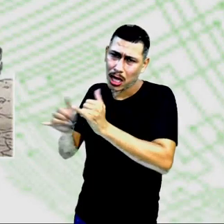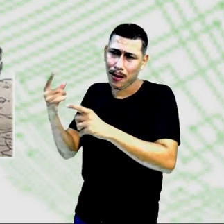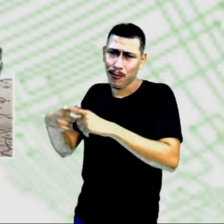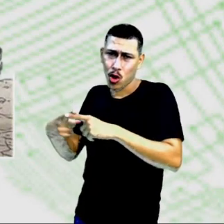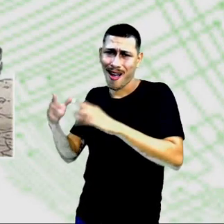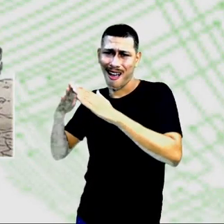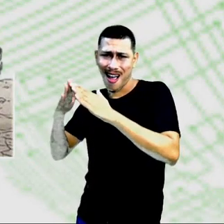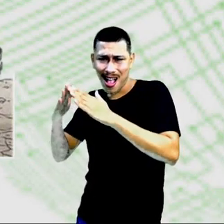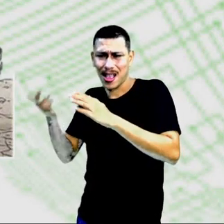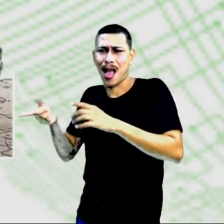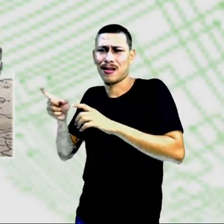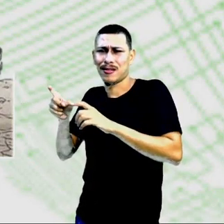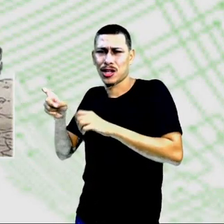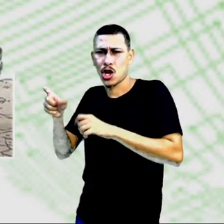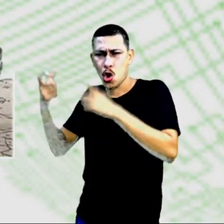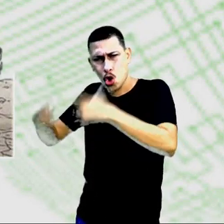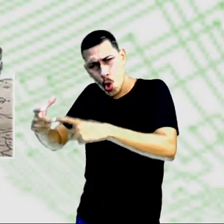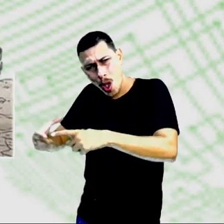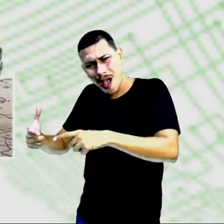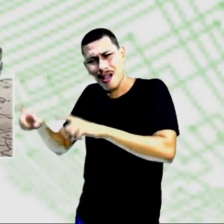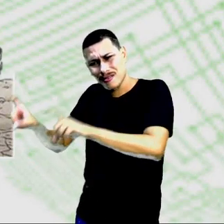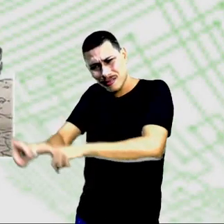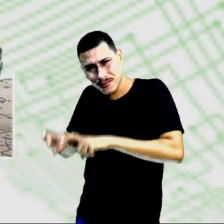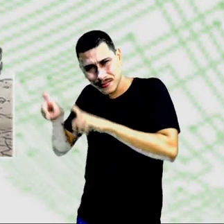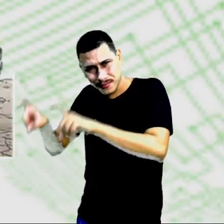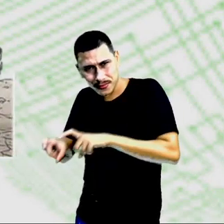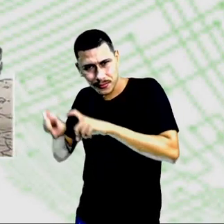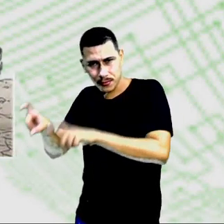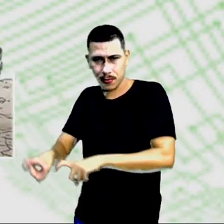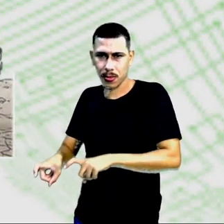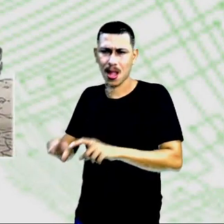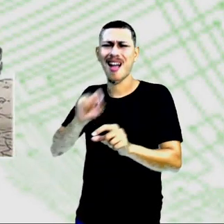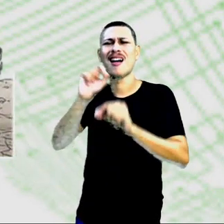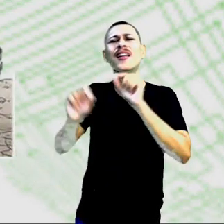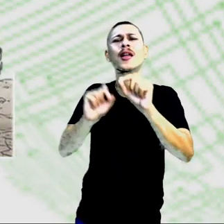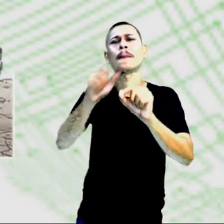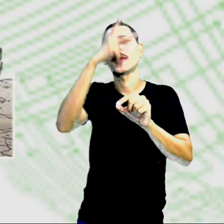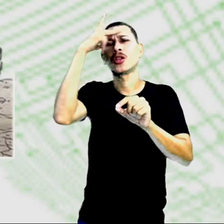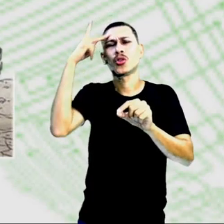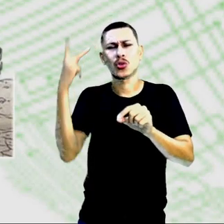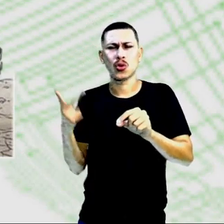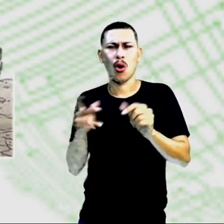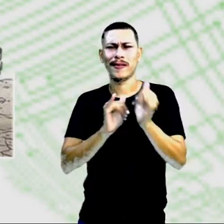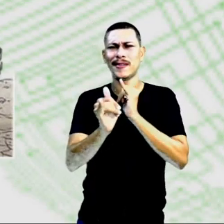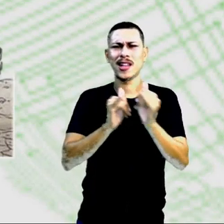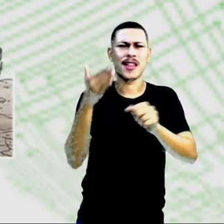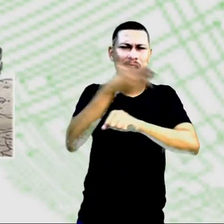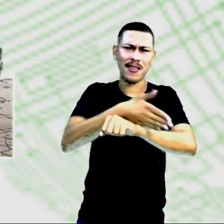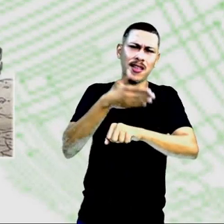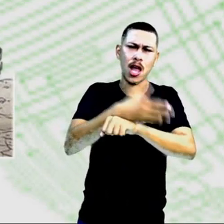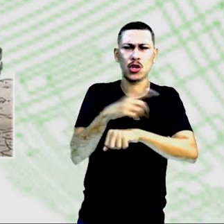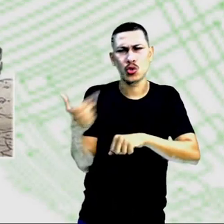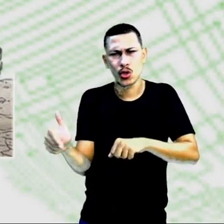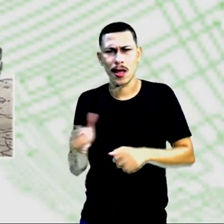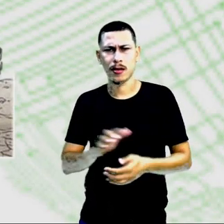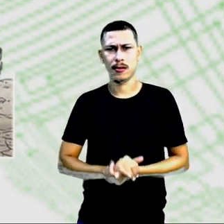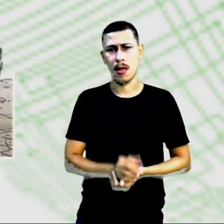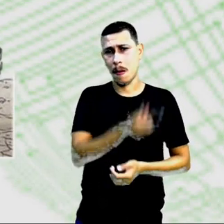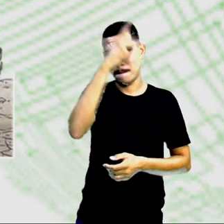pessoas não têm acesso à internet. Quem são essas pessoas? Pessoa com deficiência,